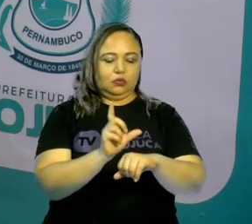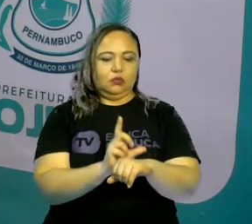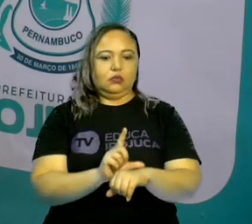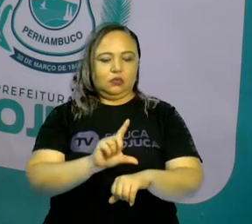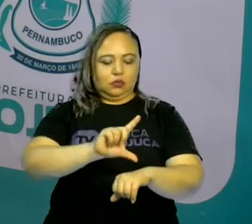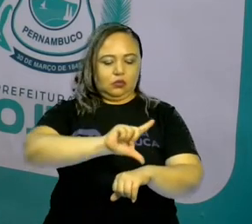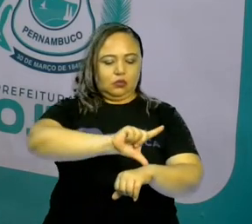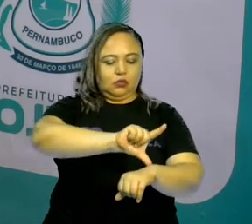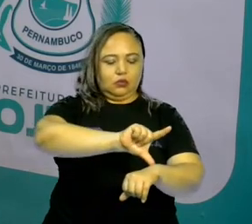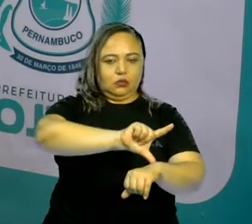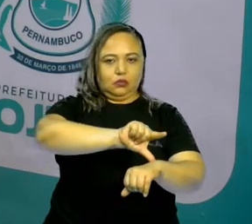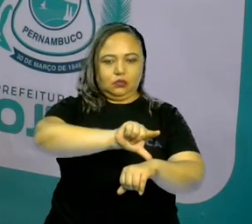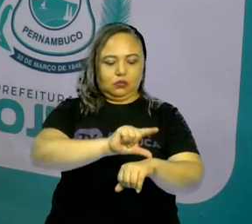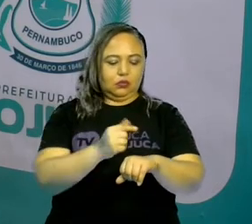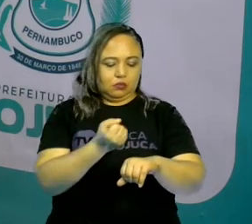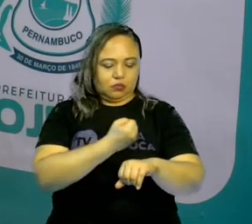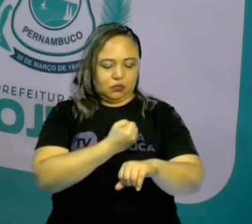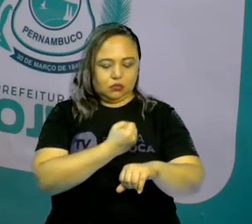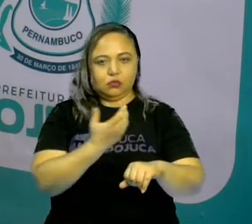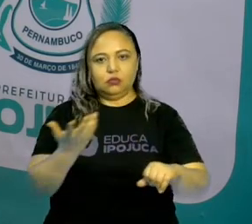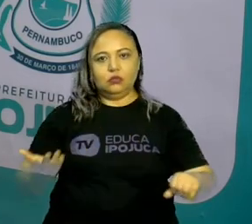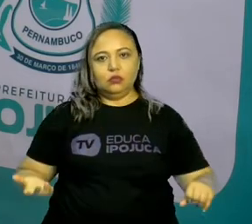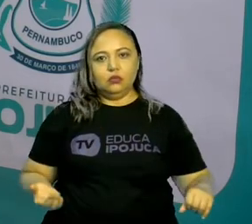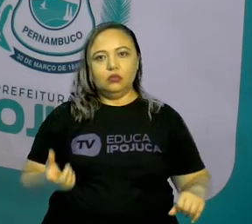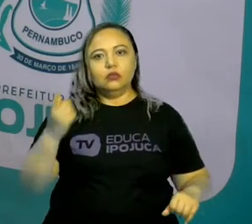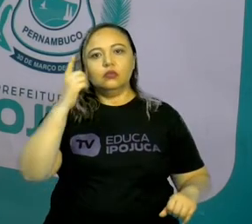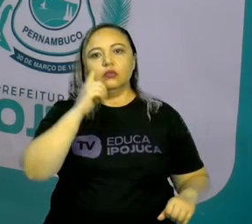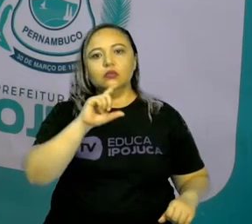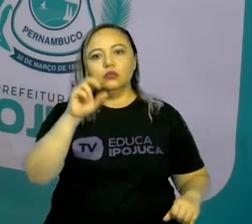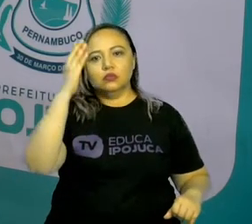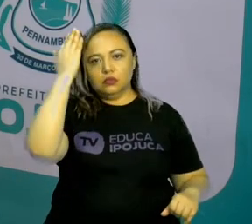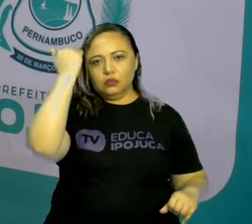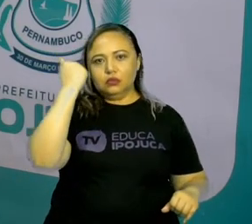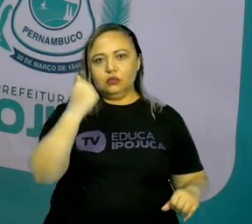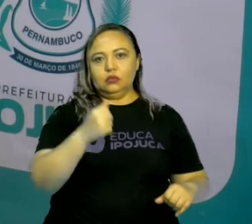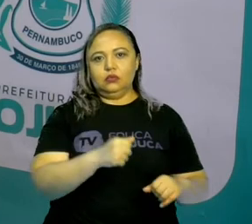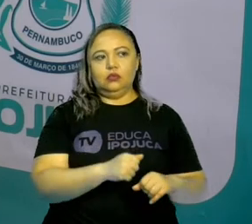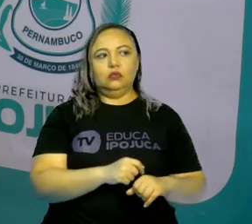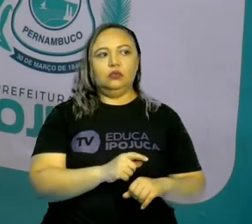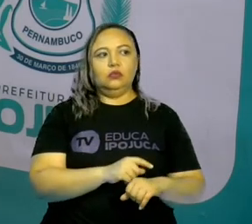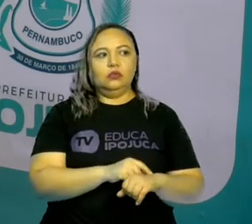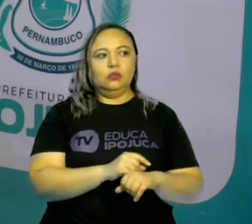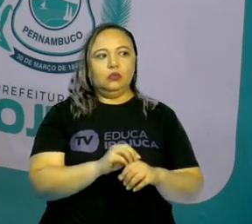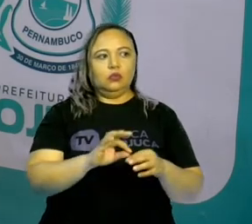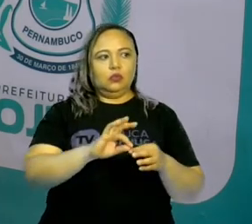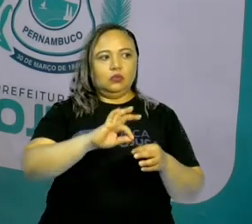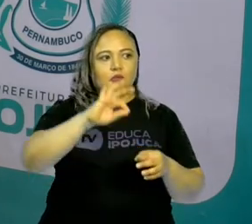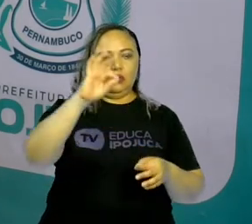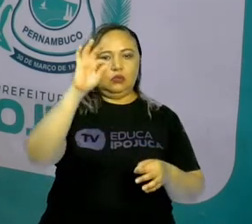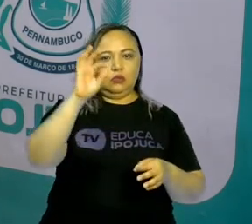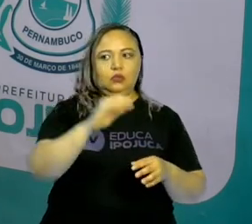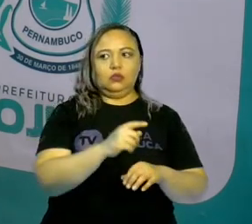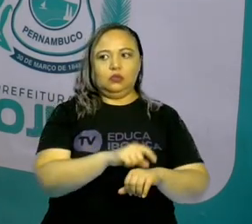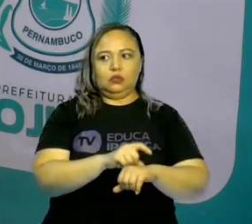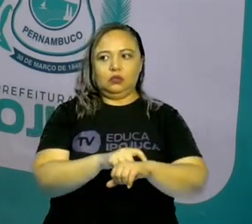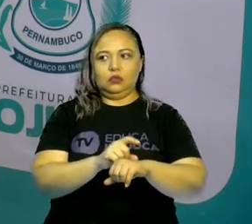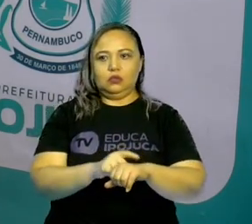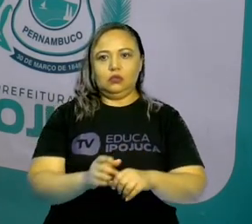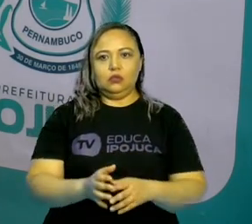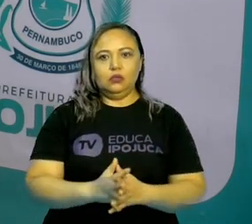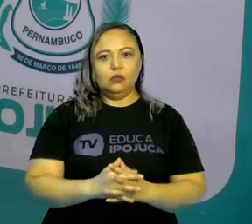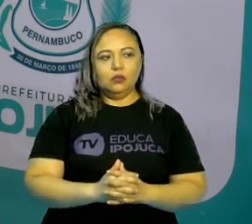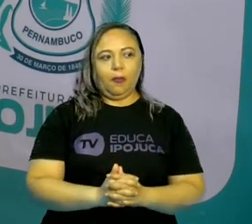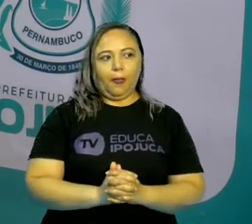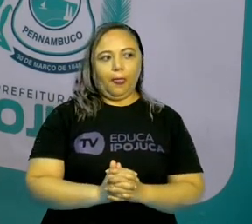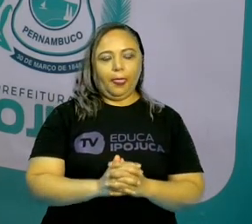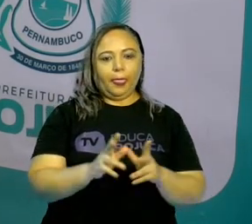para ver se você consegue fazer as coisas num determinado